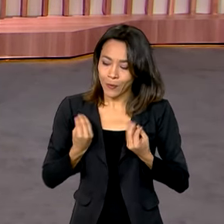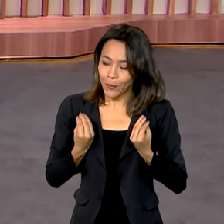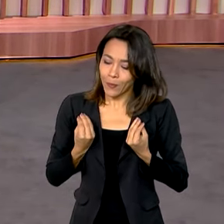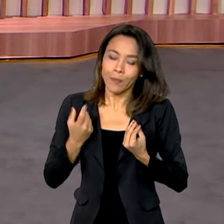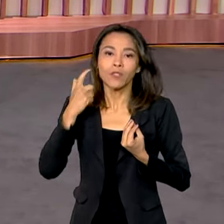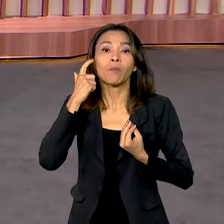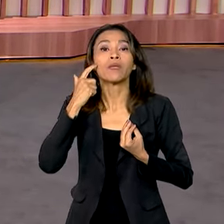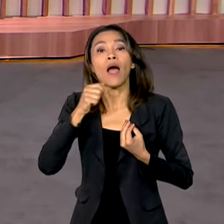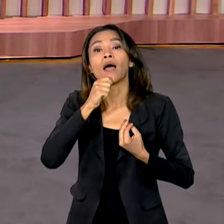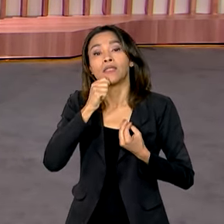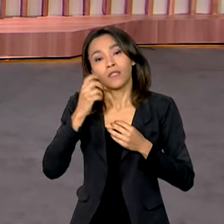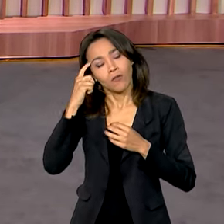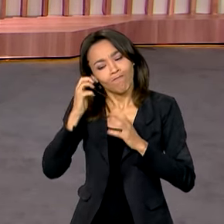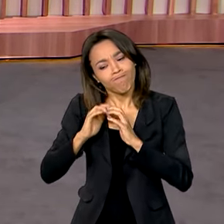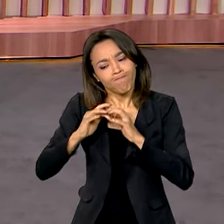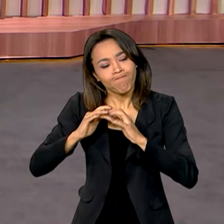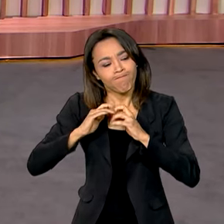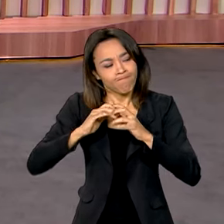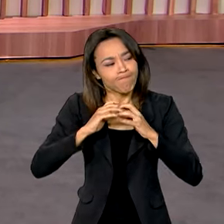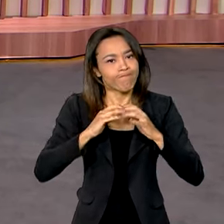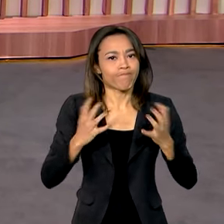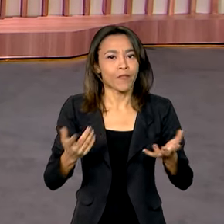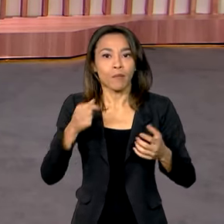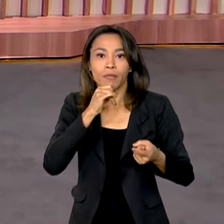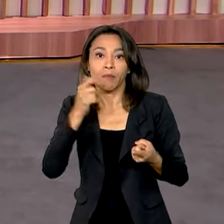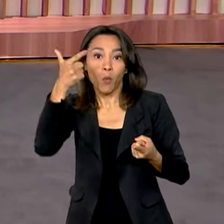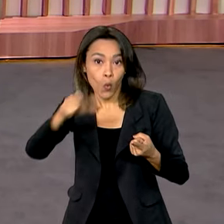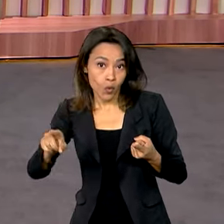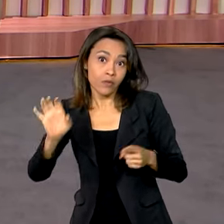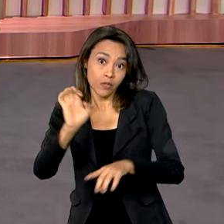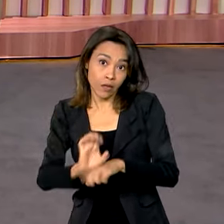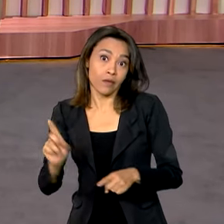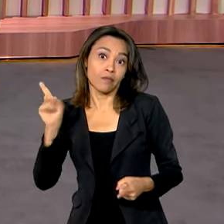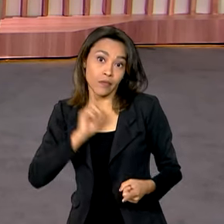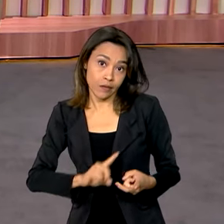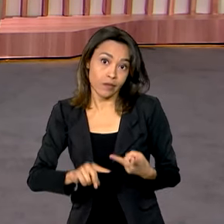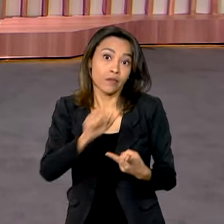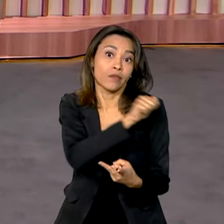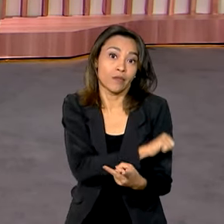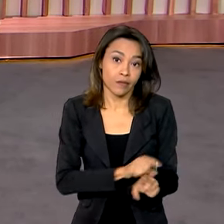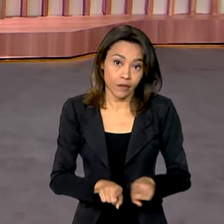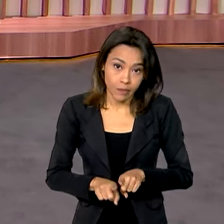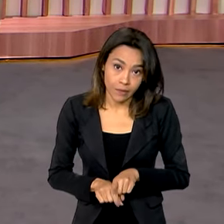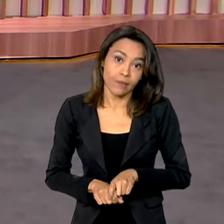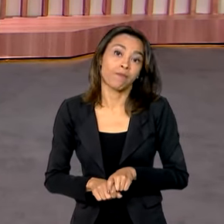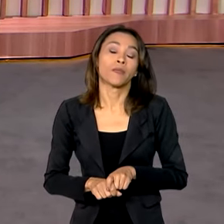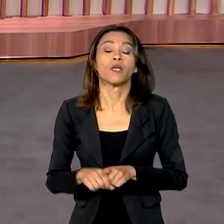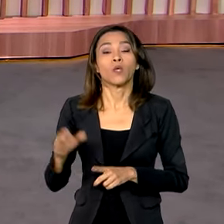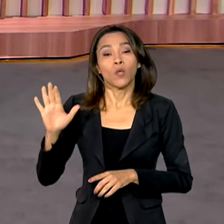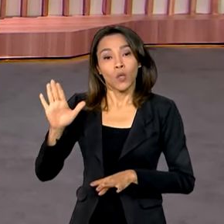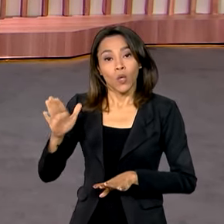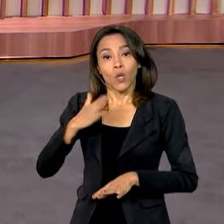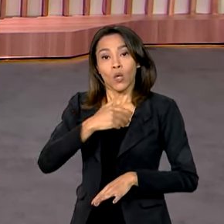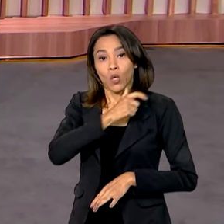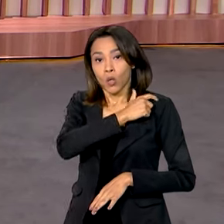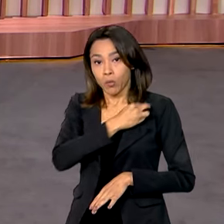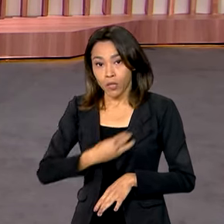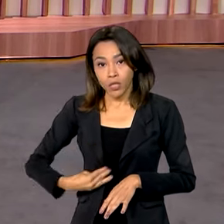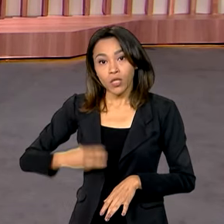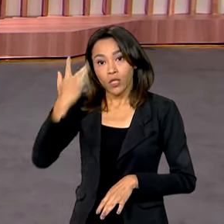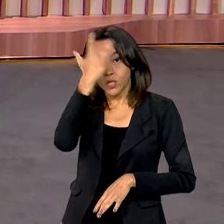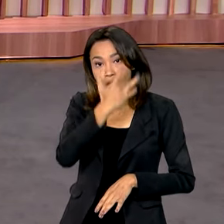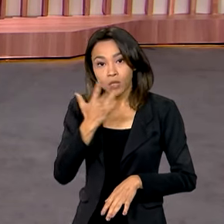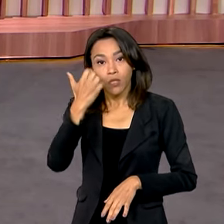esse mesmo benefício, que estão em dificuldades, como Minas e Rio de Janeiro, estão de olho. Mas o que o ministro Haddad disse é, calma lá, vamos